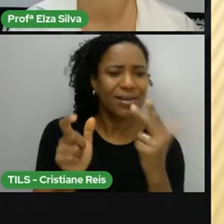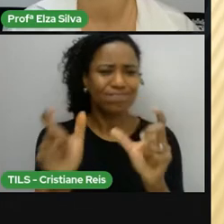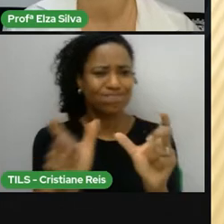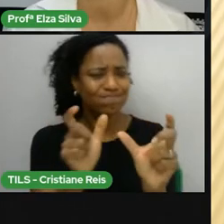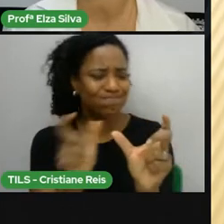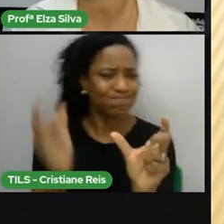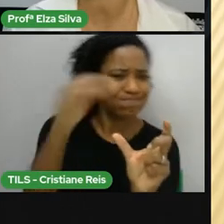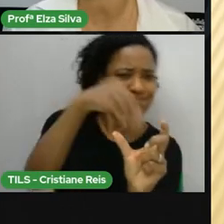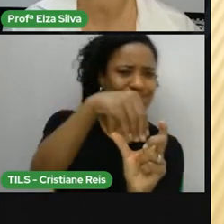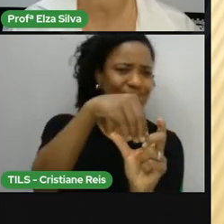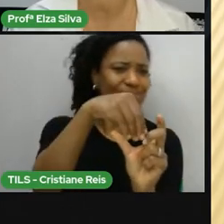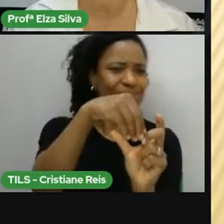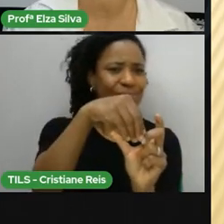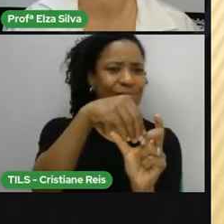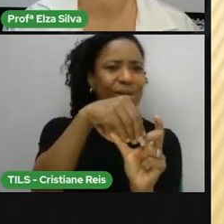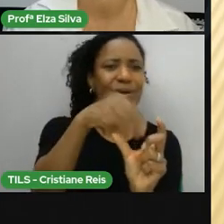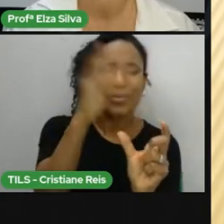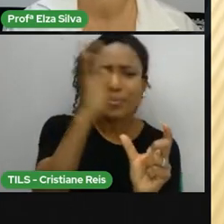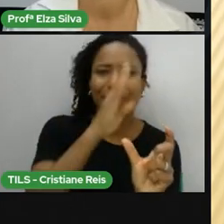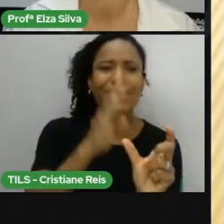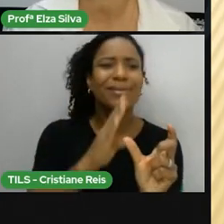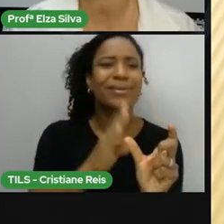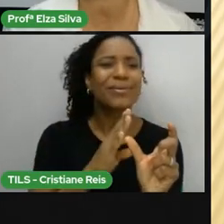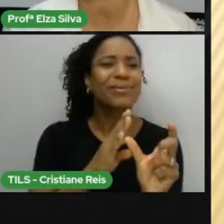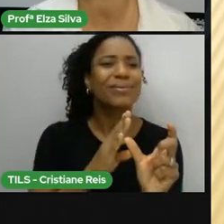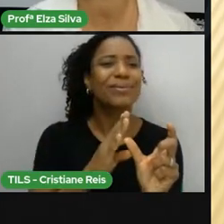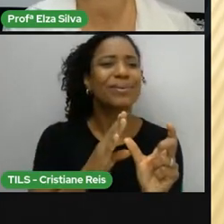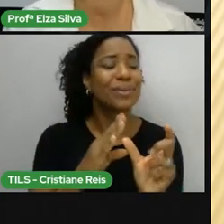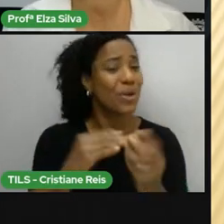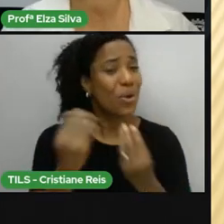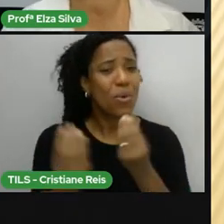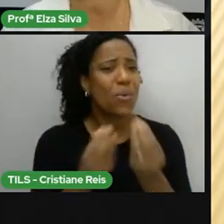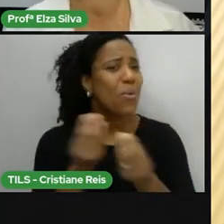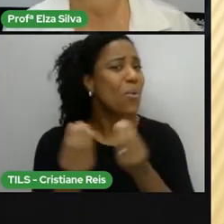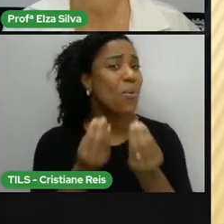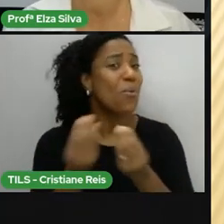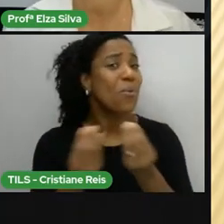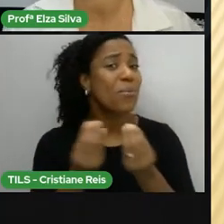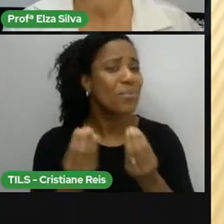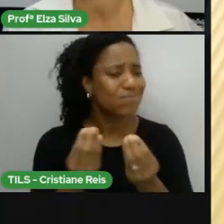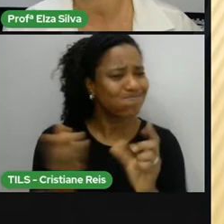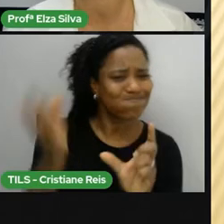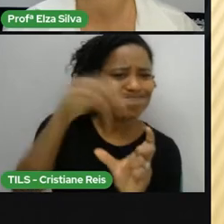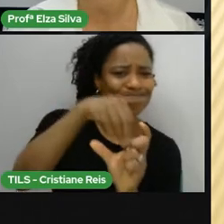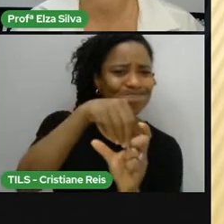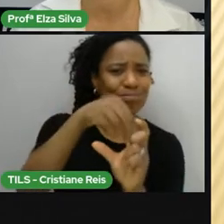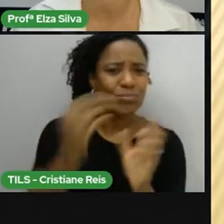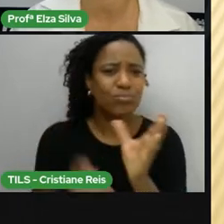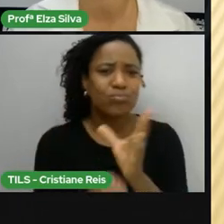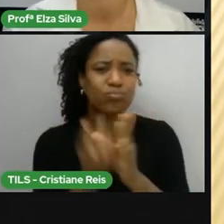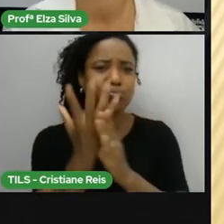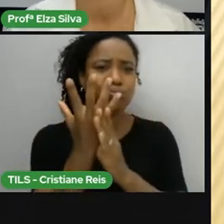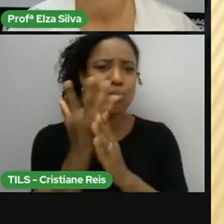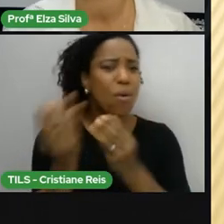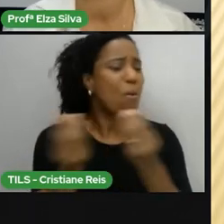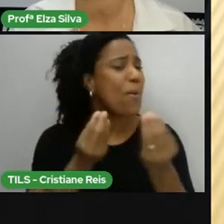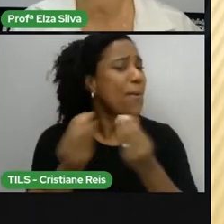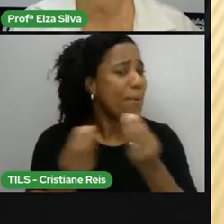Como é elas apareceram? Como é que elas foram se incorporando ao nosso falar?